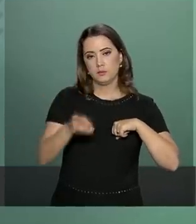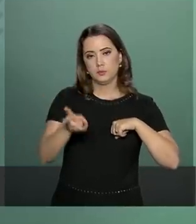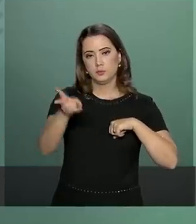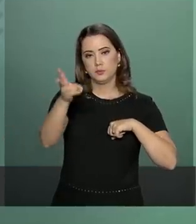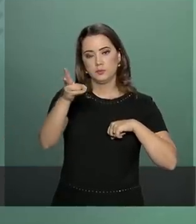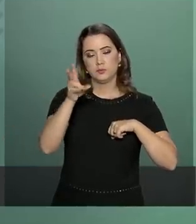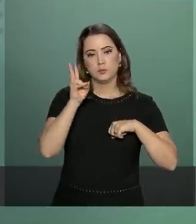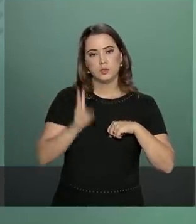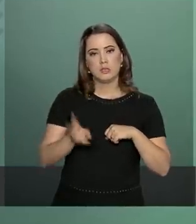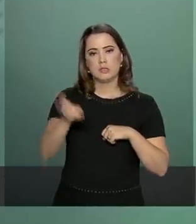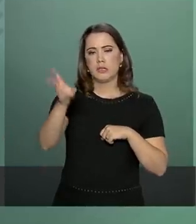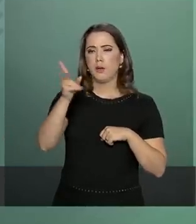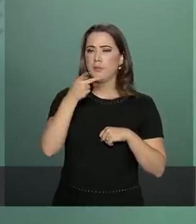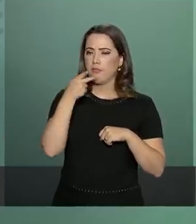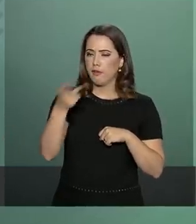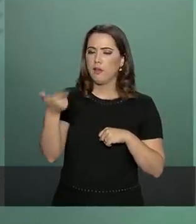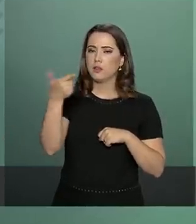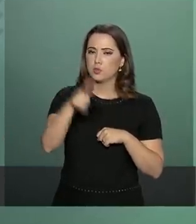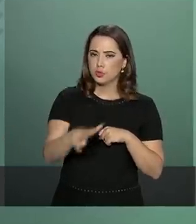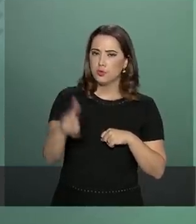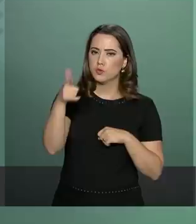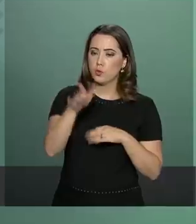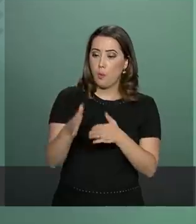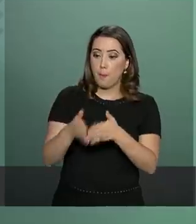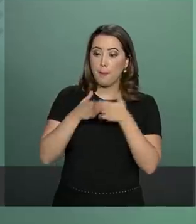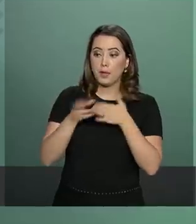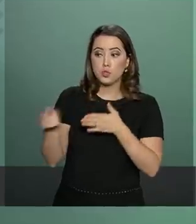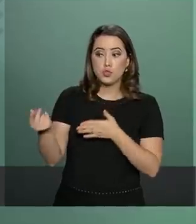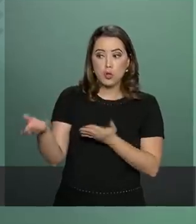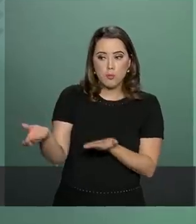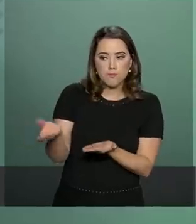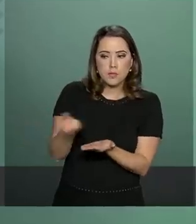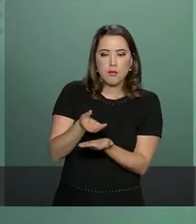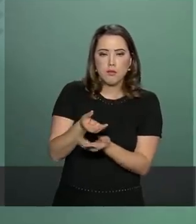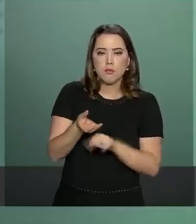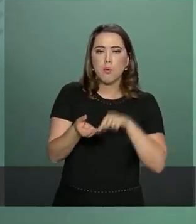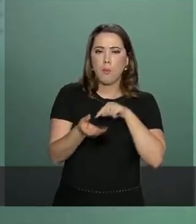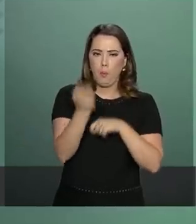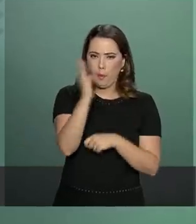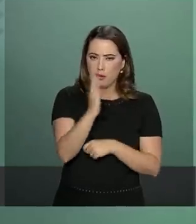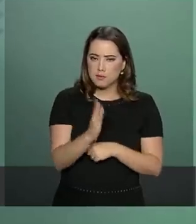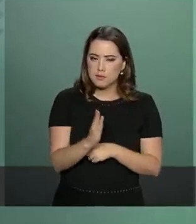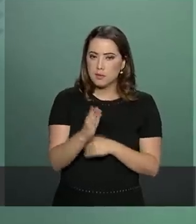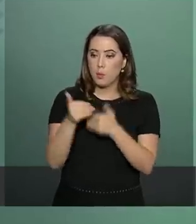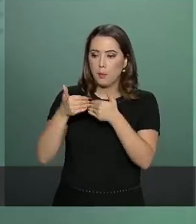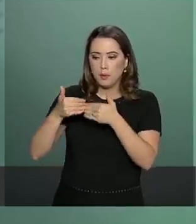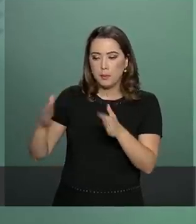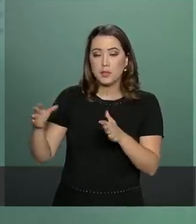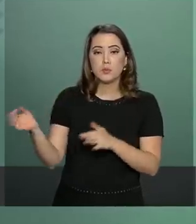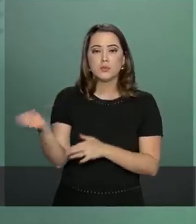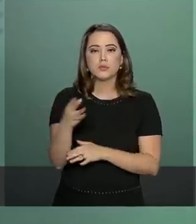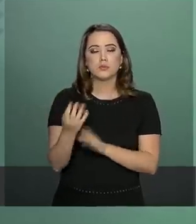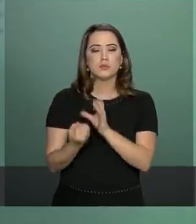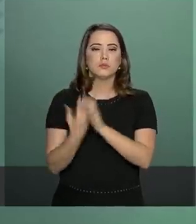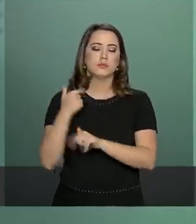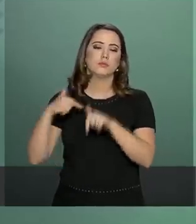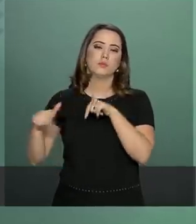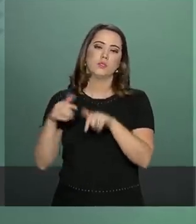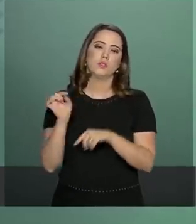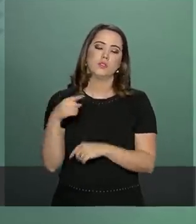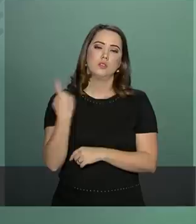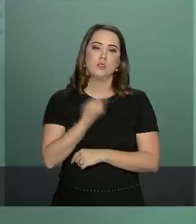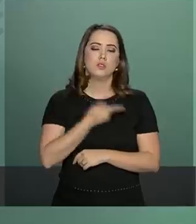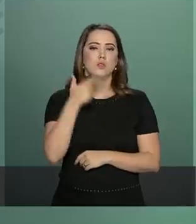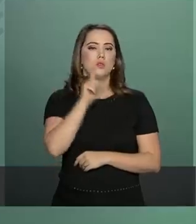que um mantra do presidente pedir investimento pedir abertura de novos empregos porque só assim